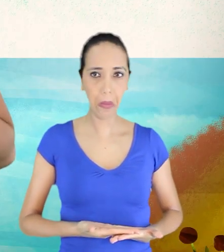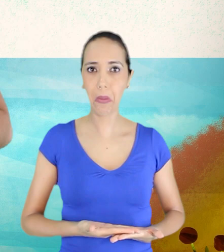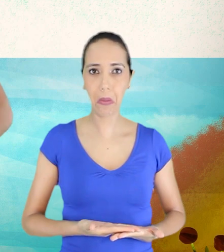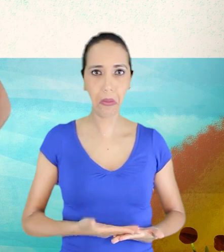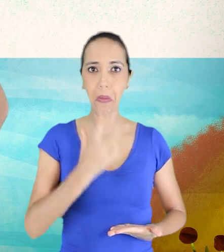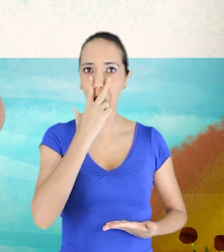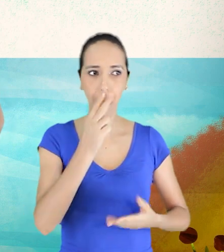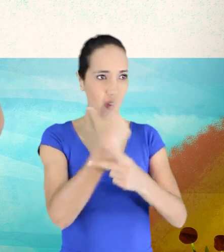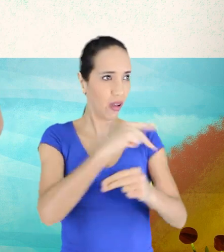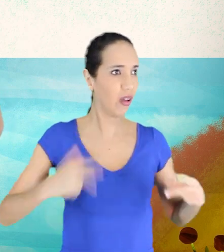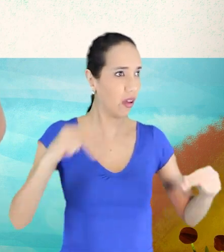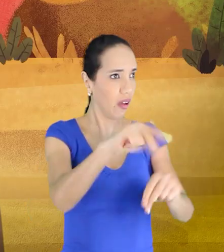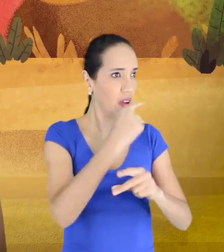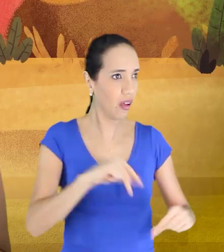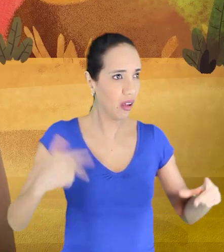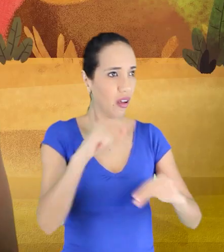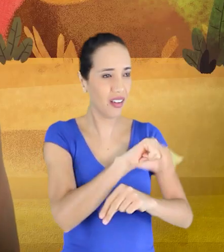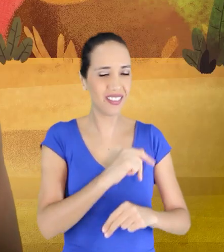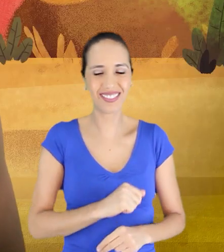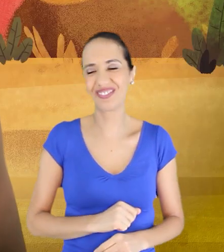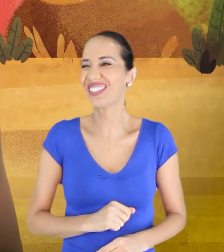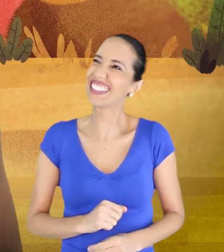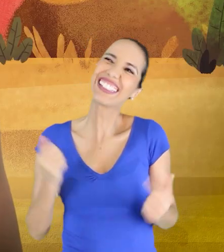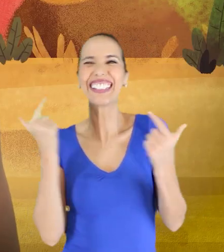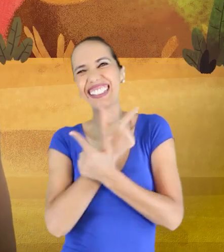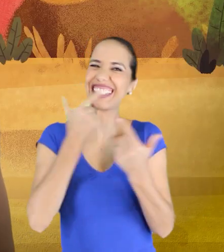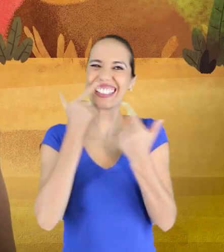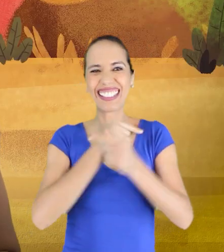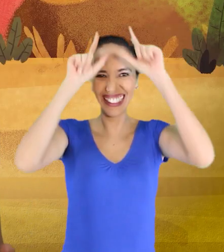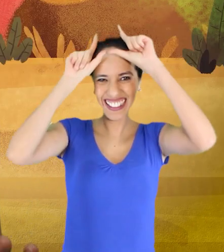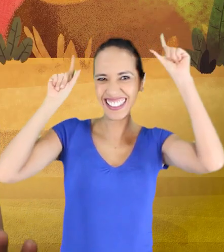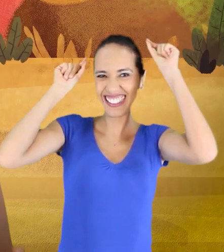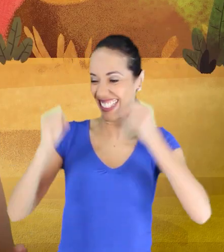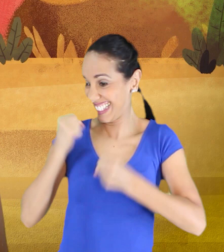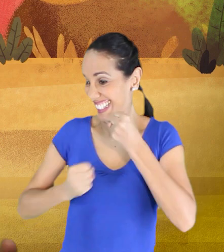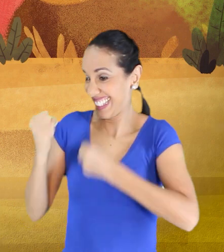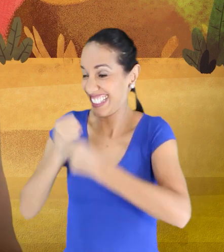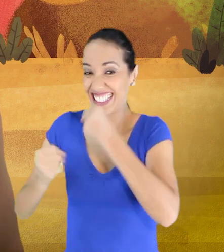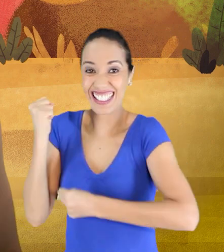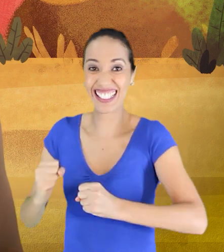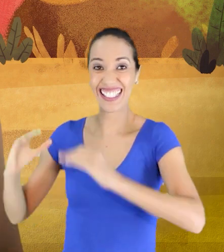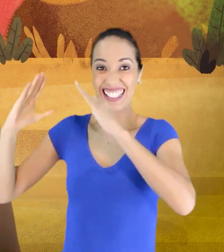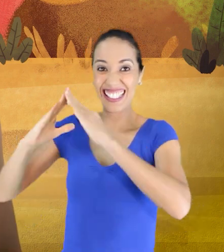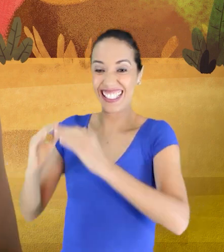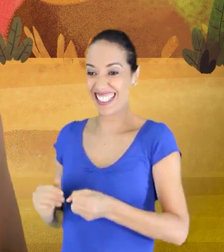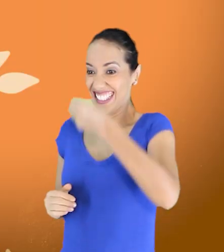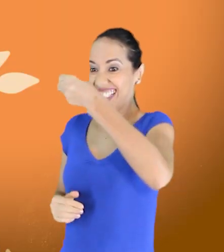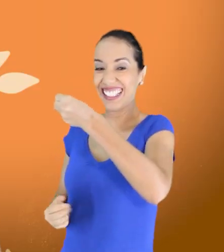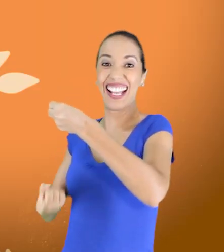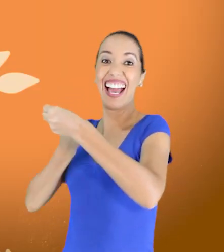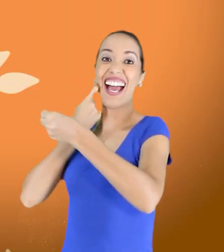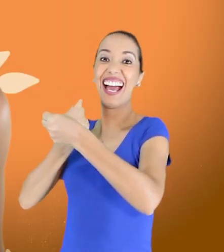Até parece feitiçaria! Muito contente da aventura, Narizinho disparou para casa com um peixe na mão.